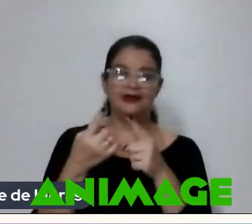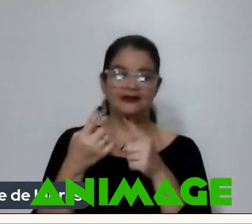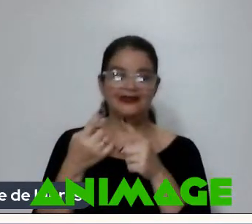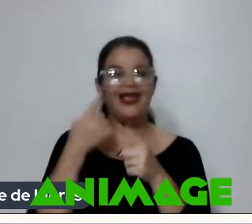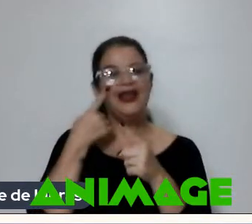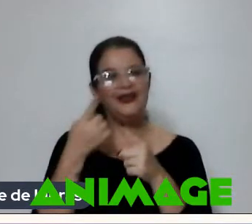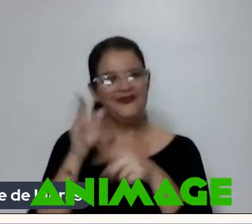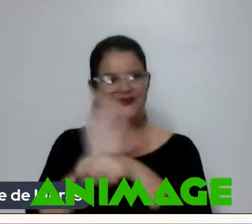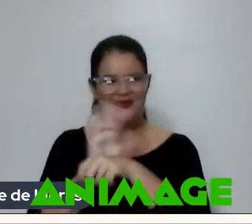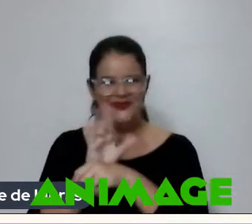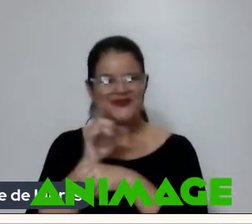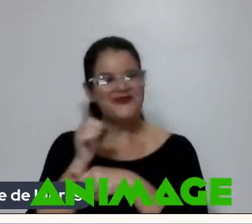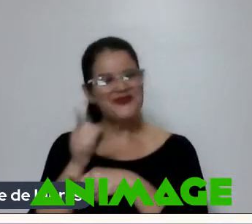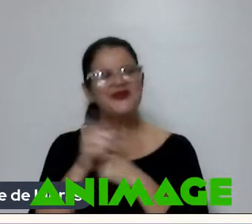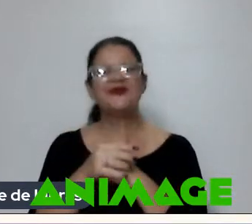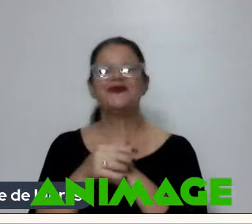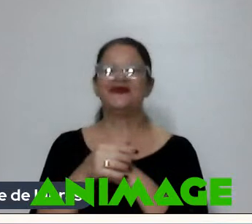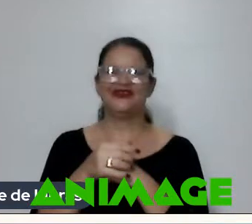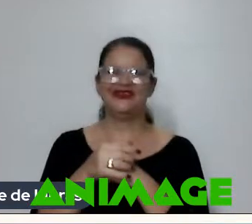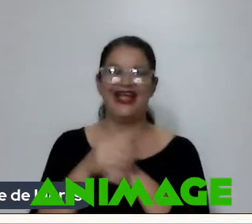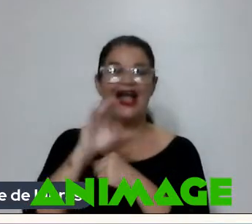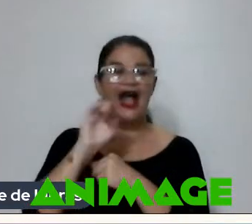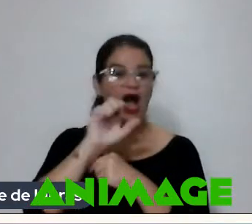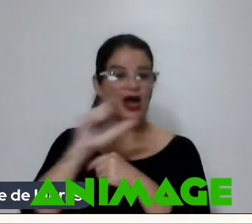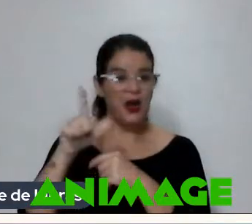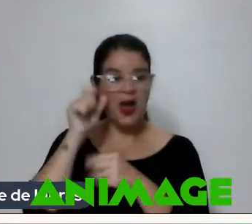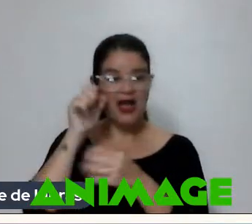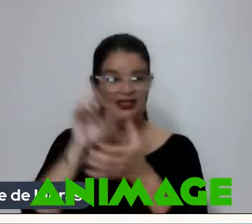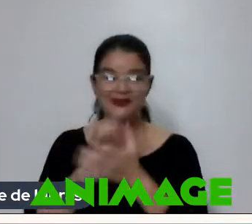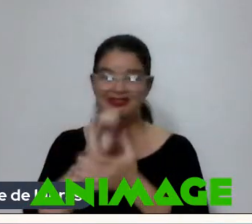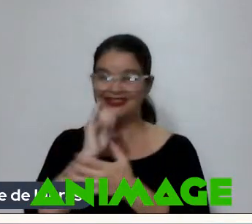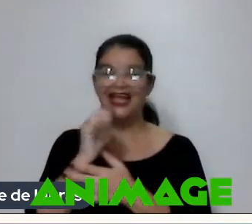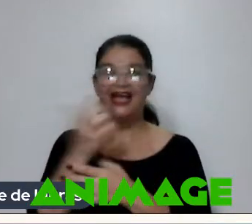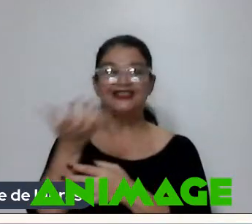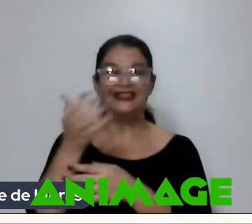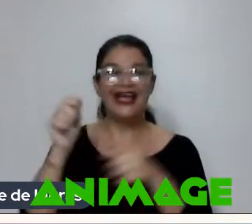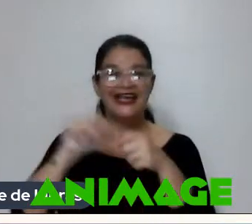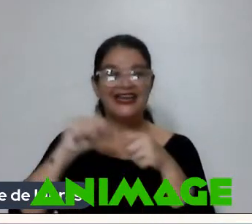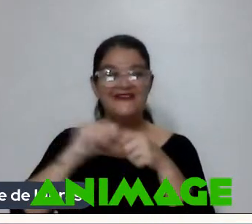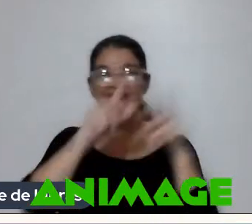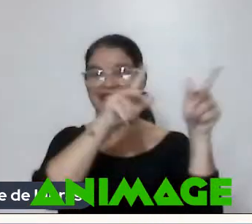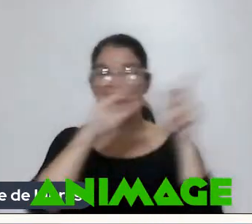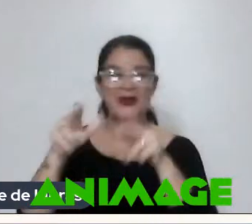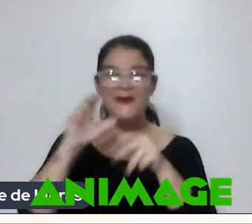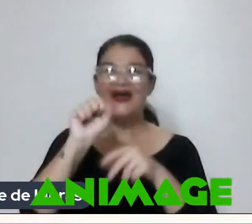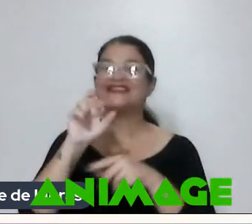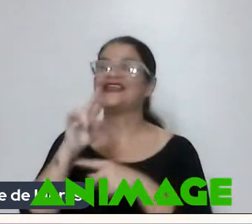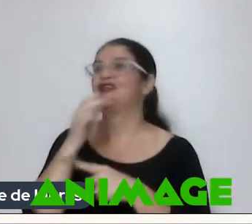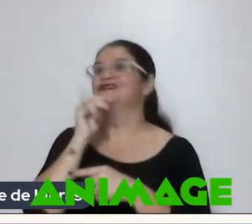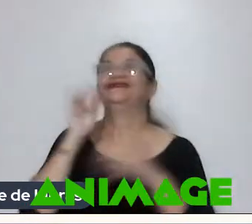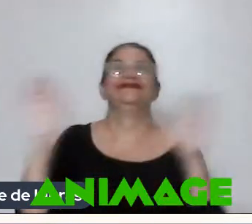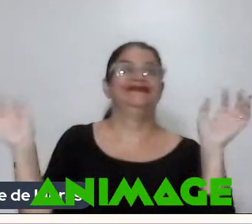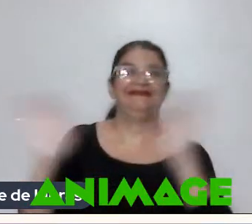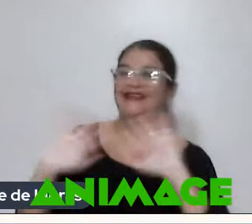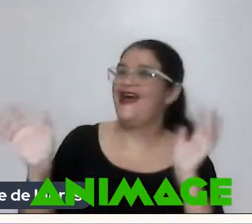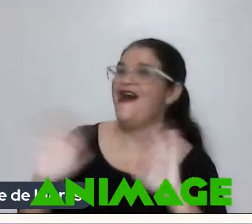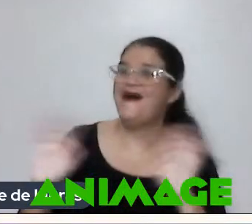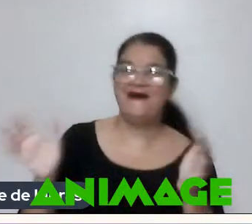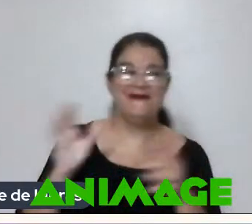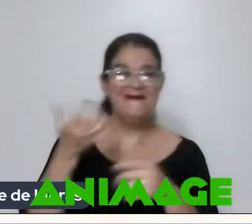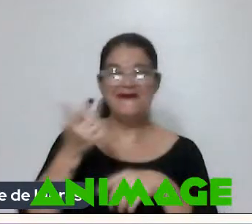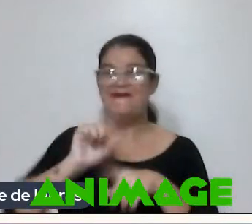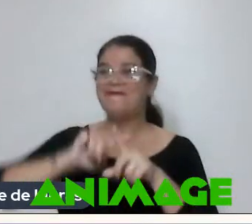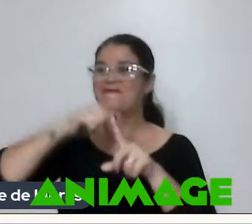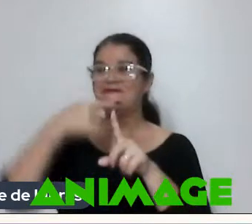filme Né Assim Aí A Carol A Que é a esposa Dele Falou assim A gente tá Querendo fazer Uma série Eu falei Não Faz uma série